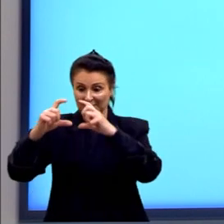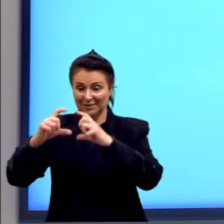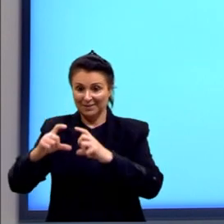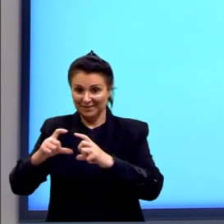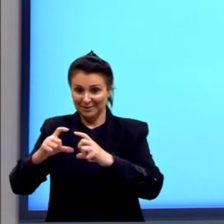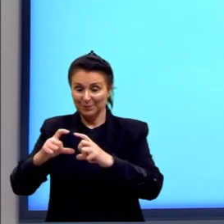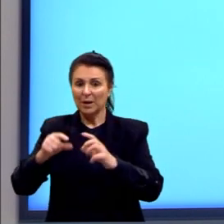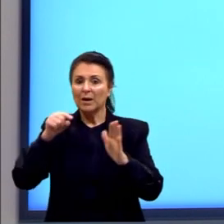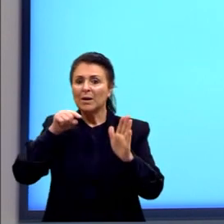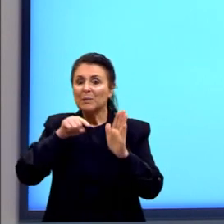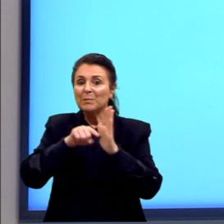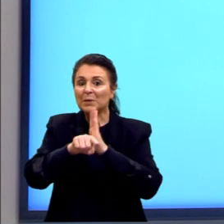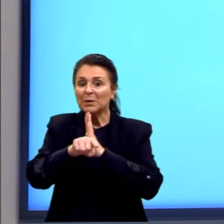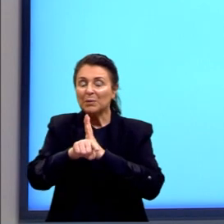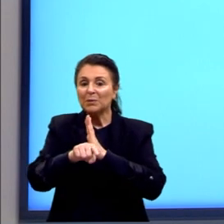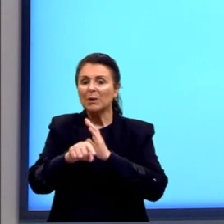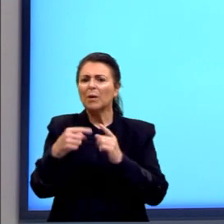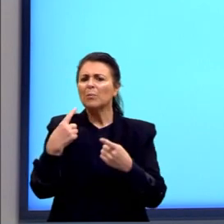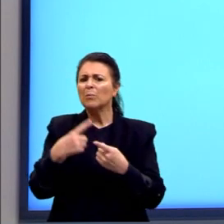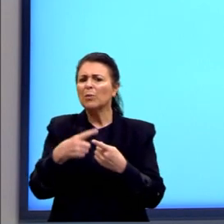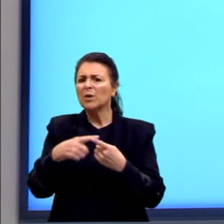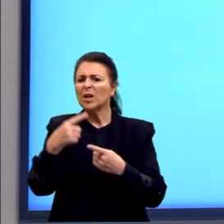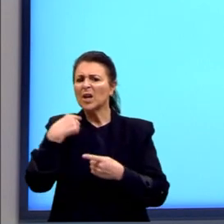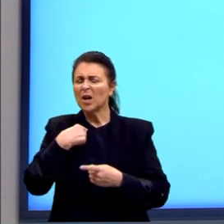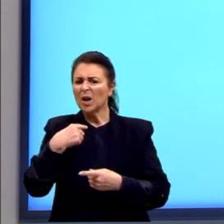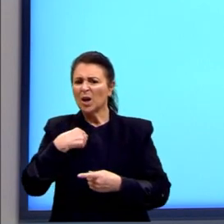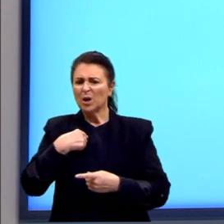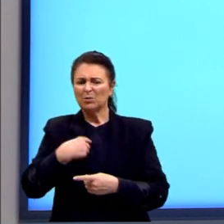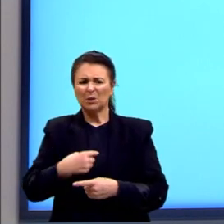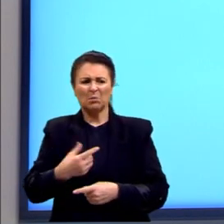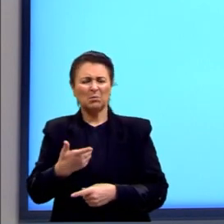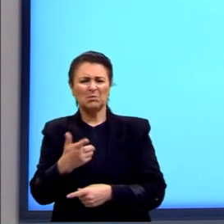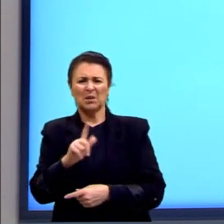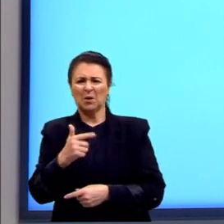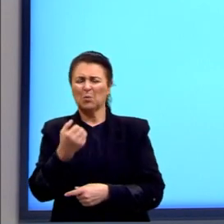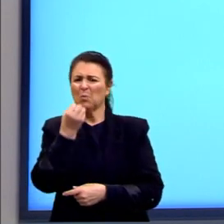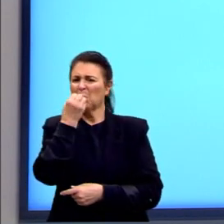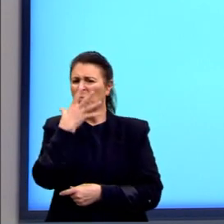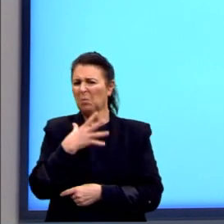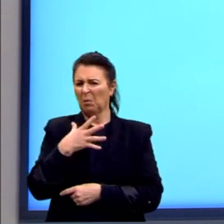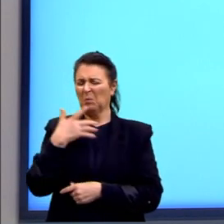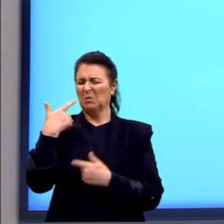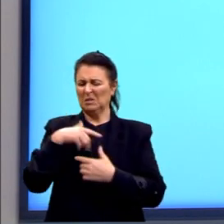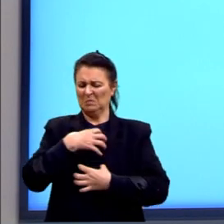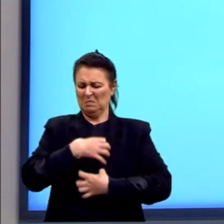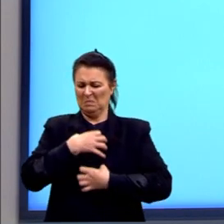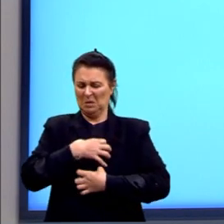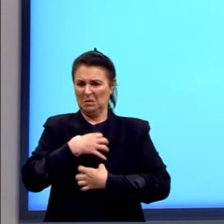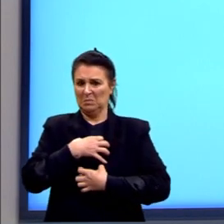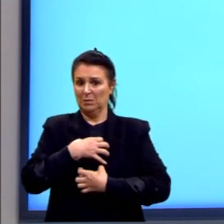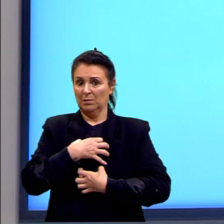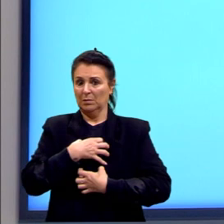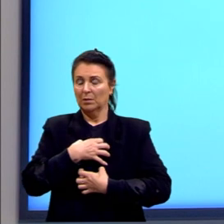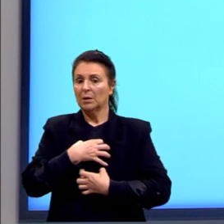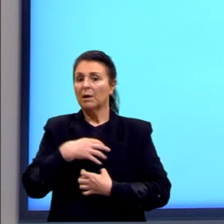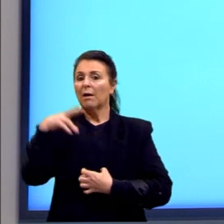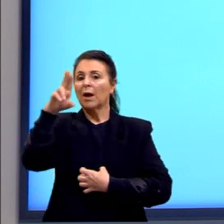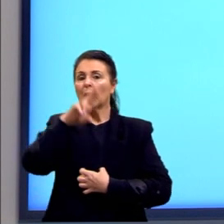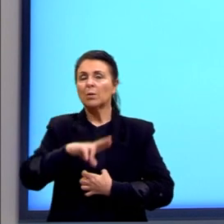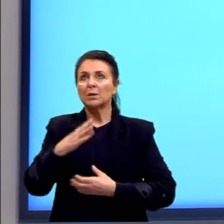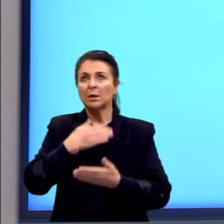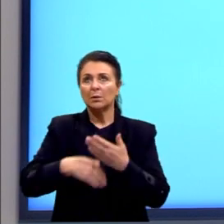perguntaram-me por que eu sou tão mal-humorada. No segundo, usei toda a minha